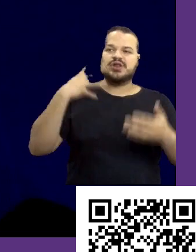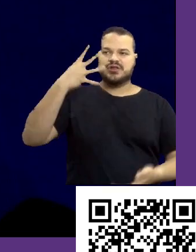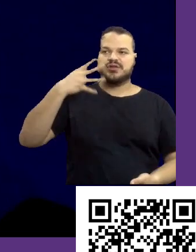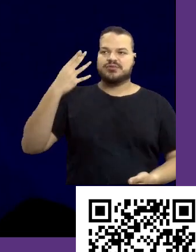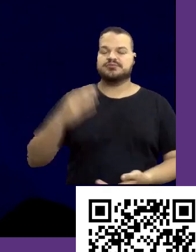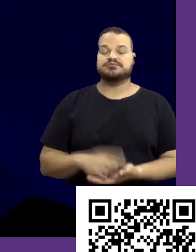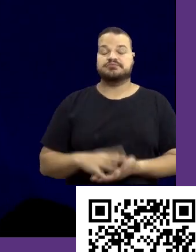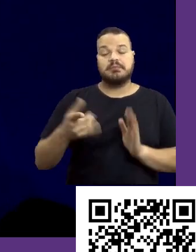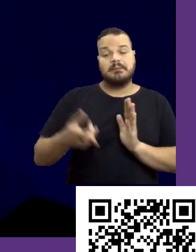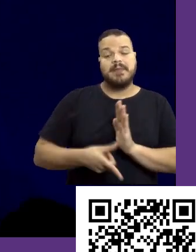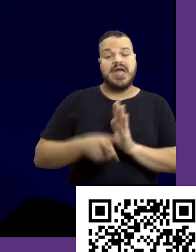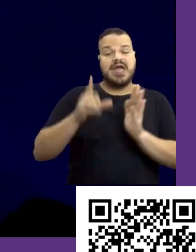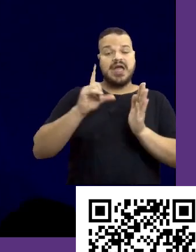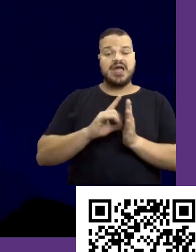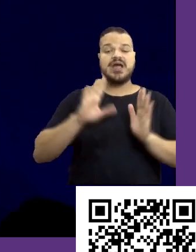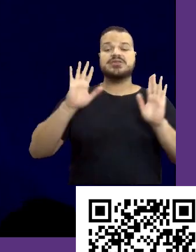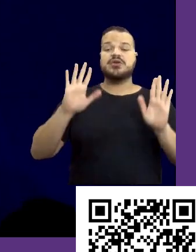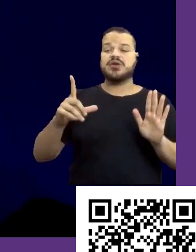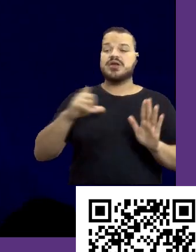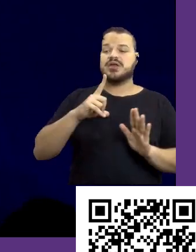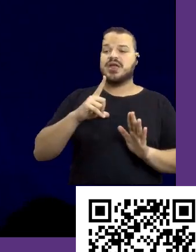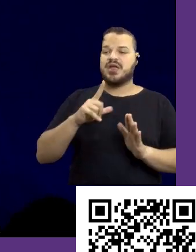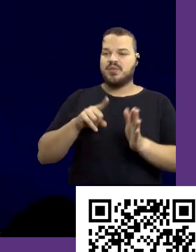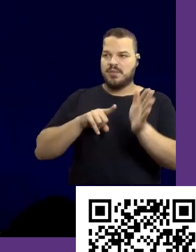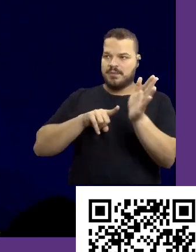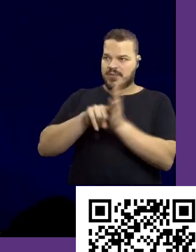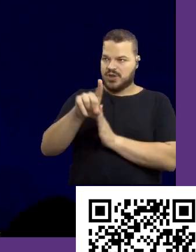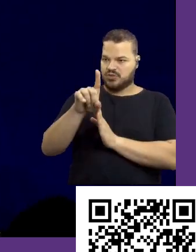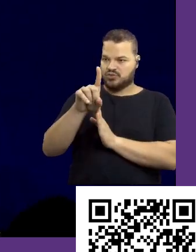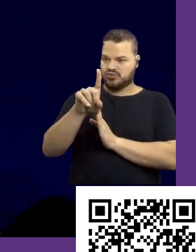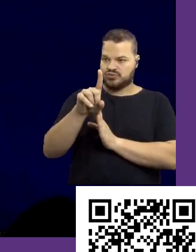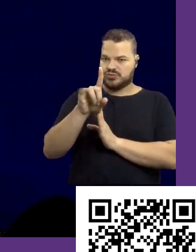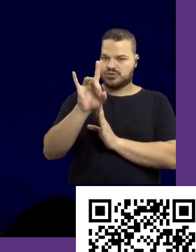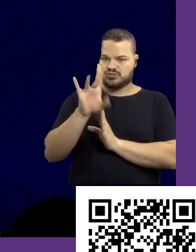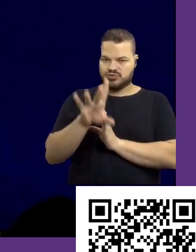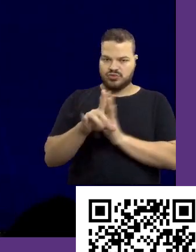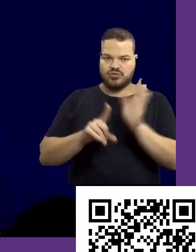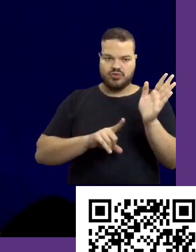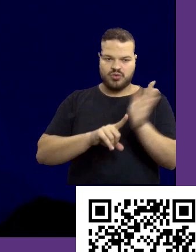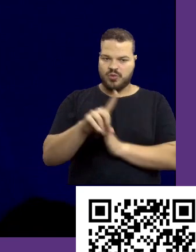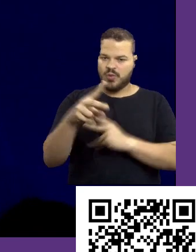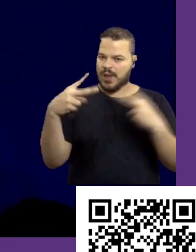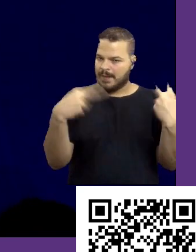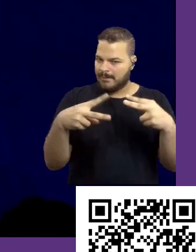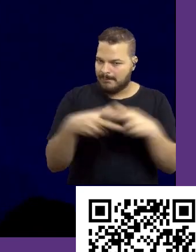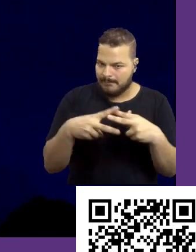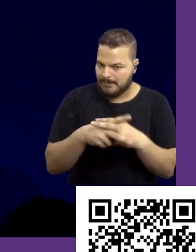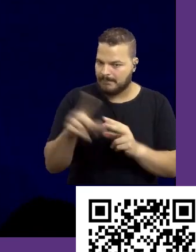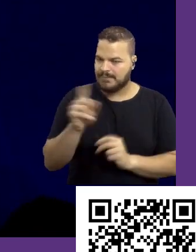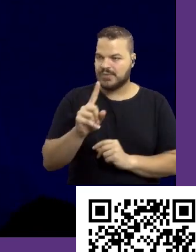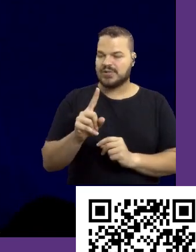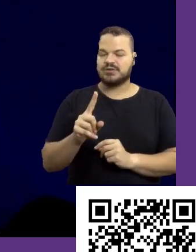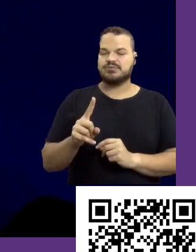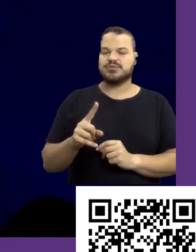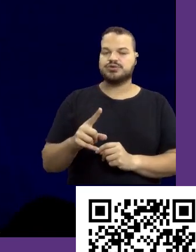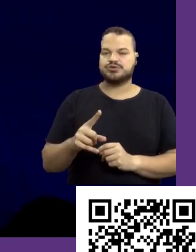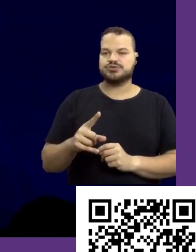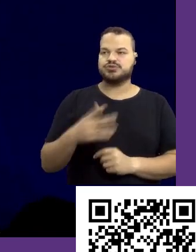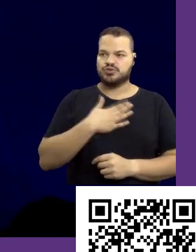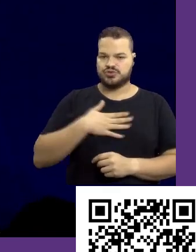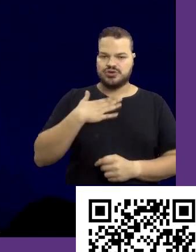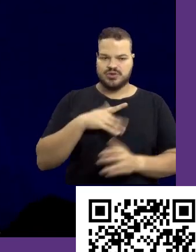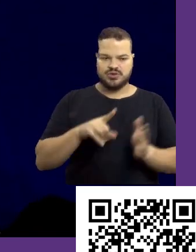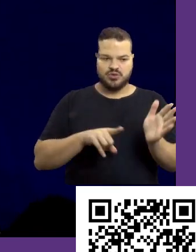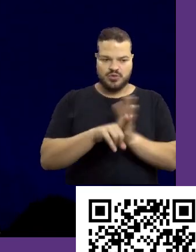facilitação gráfica, alguém quer fazer uma pergunta? Vai ser só uma pergunta. Então, não precisam brigar. Mas a gente gostaria muito de ouvir uma